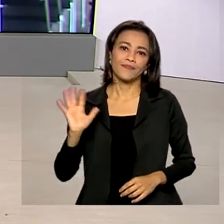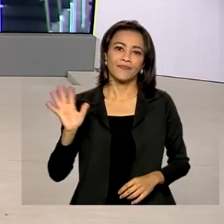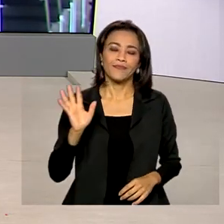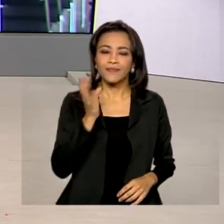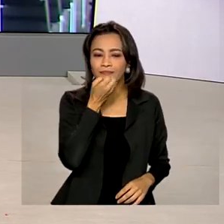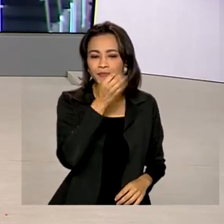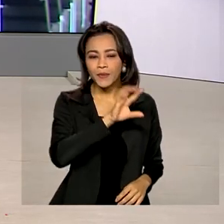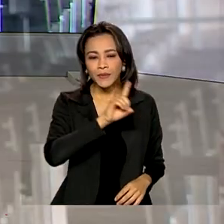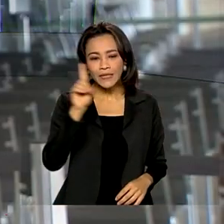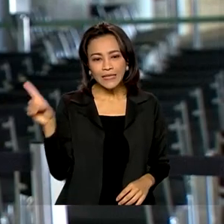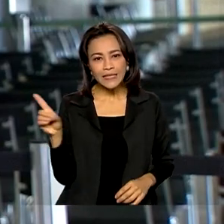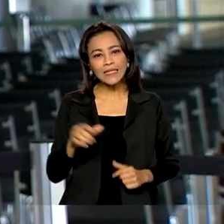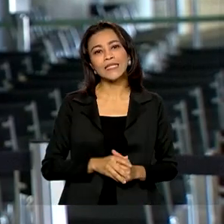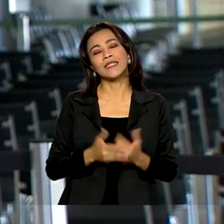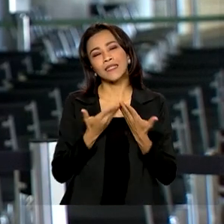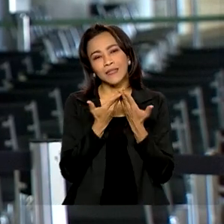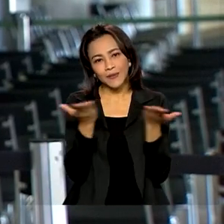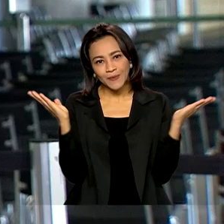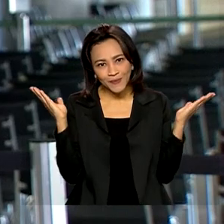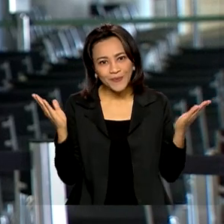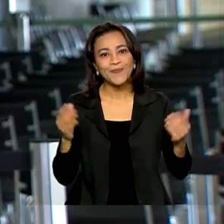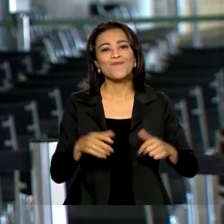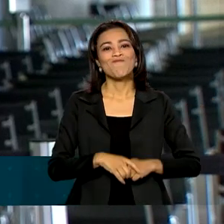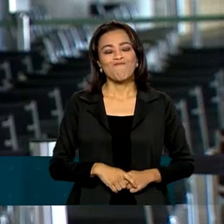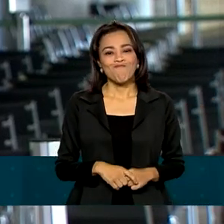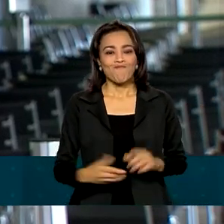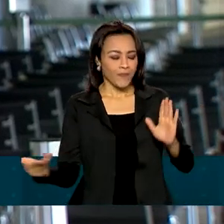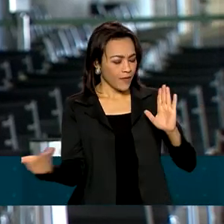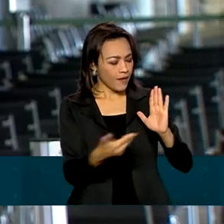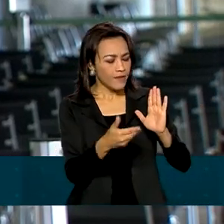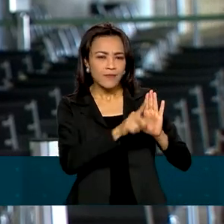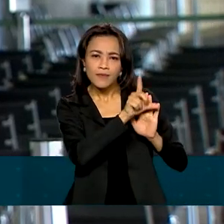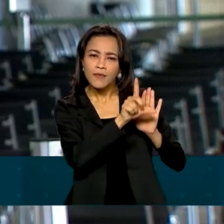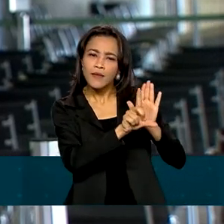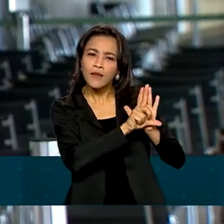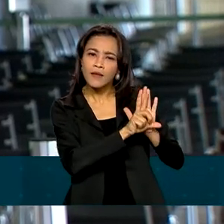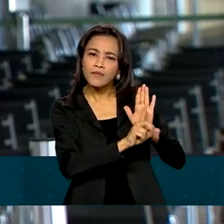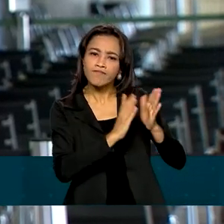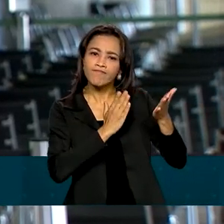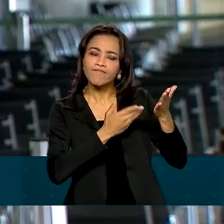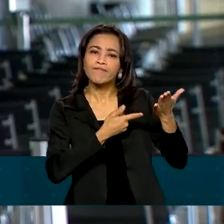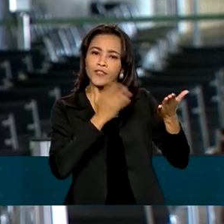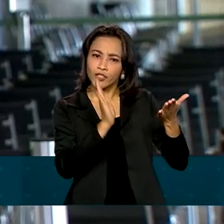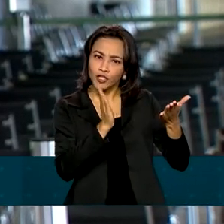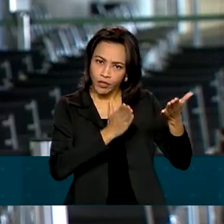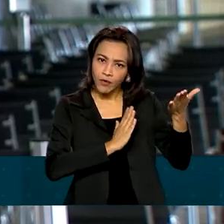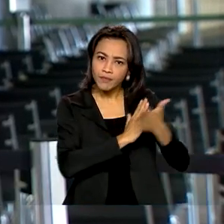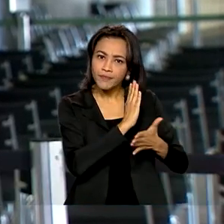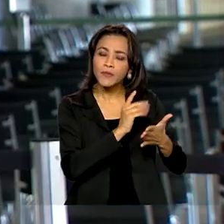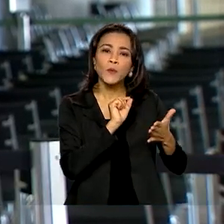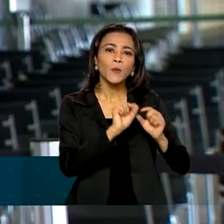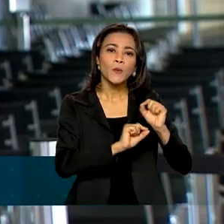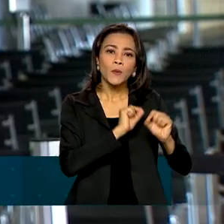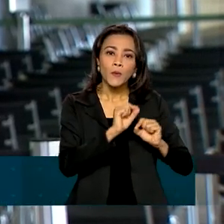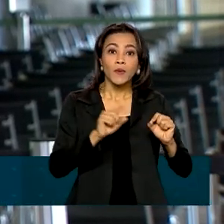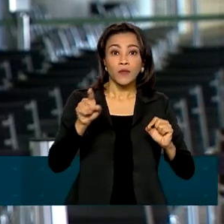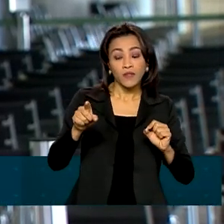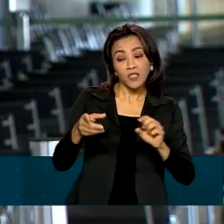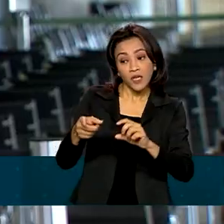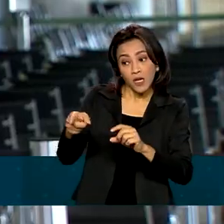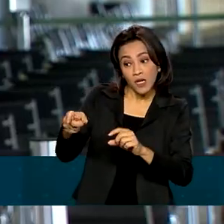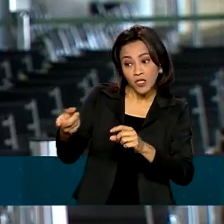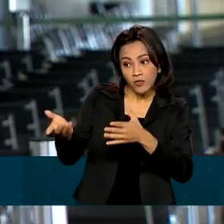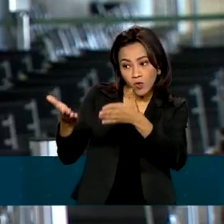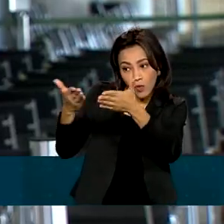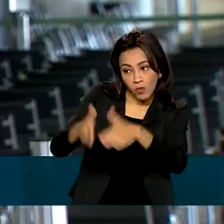Mara. Bom dia para você e bom dia a todos. Olha, a lei sancionada dispensa os prestadores de serviço de reembolsar os